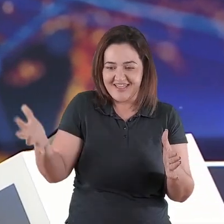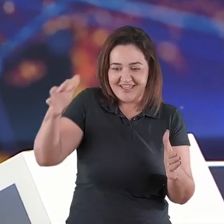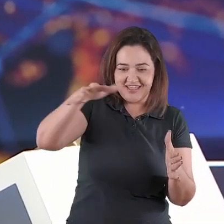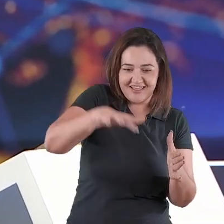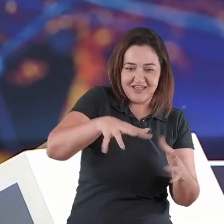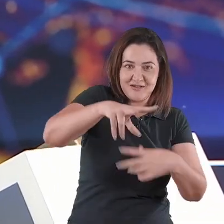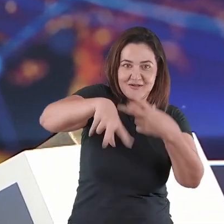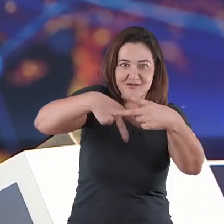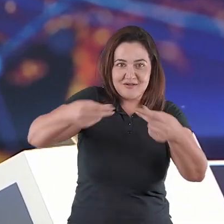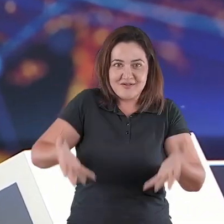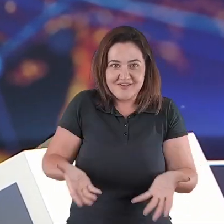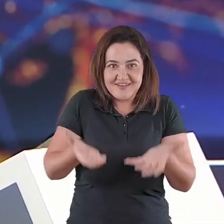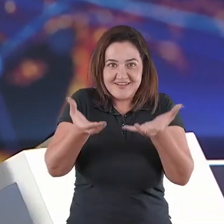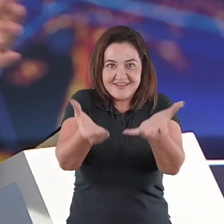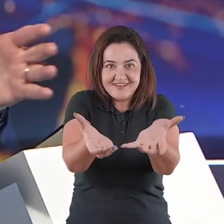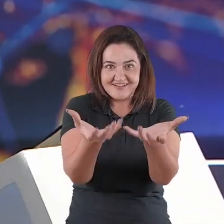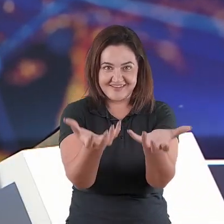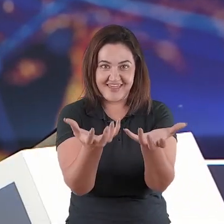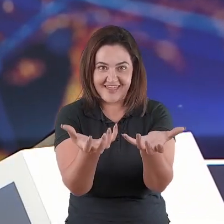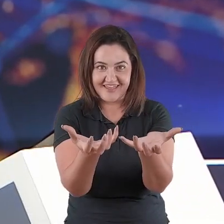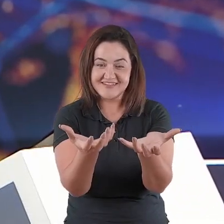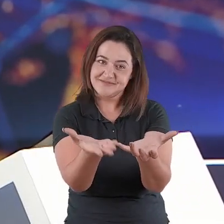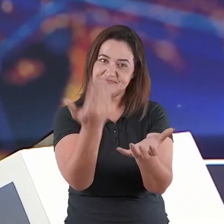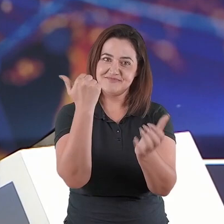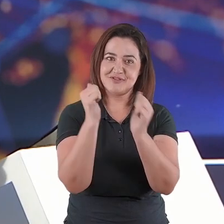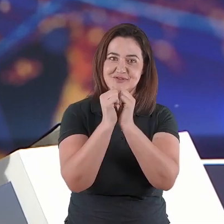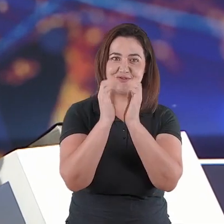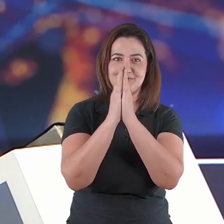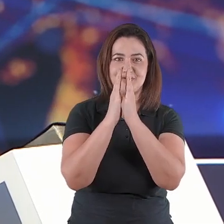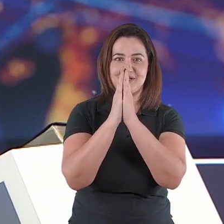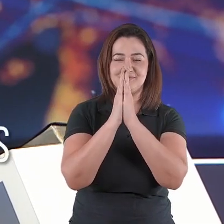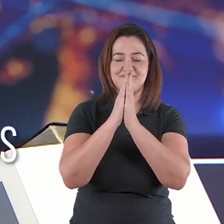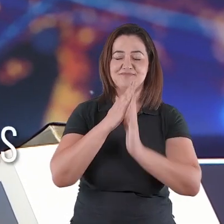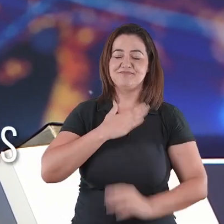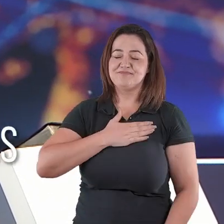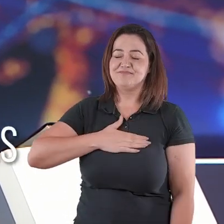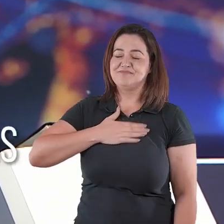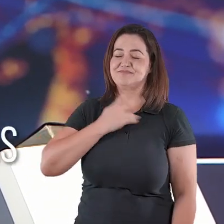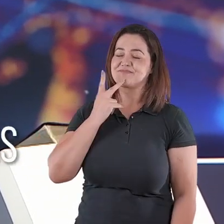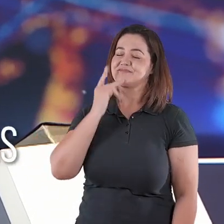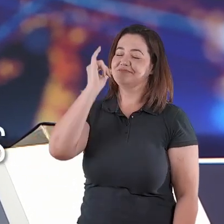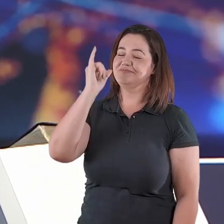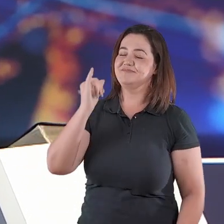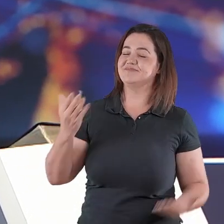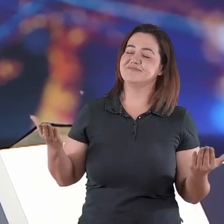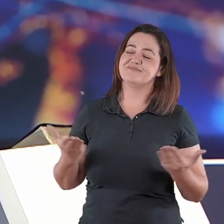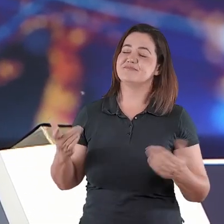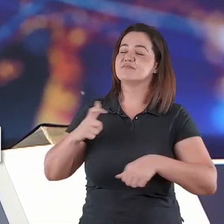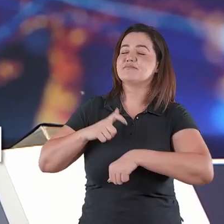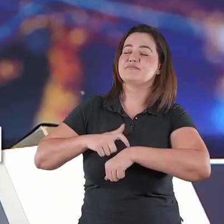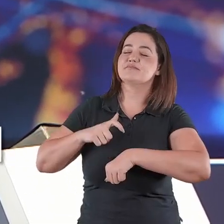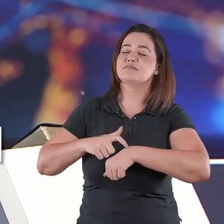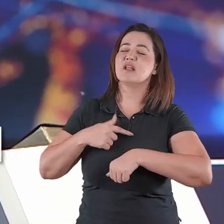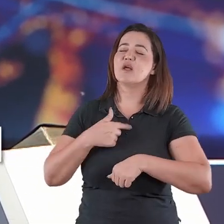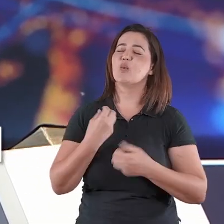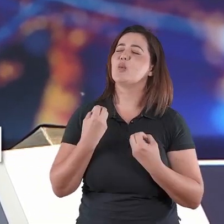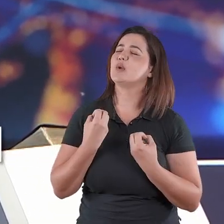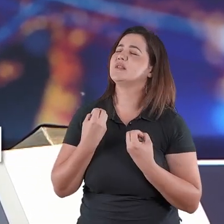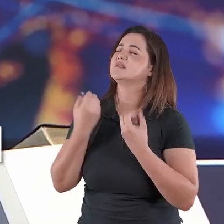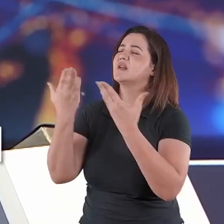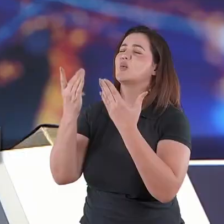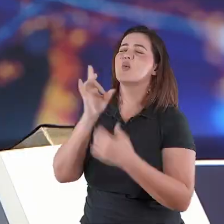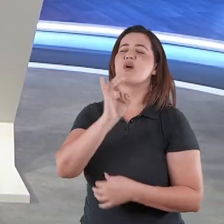a fechar os seus olhos e vamos juntos orar, querido pai, nesse momento eu entrego cada